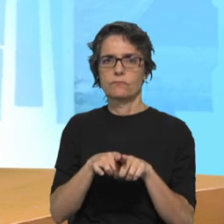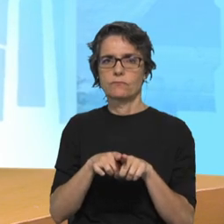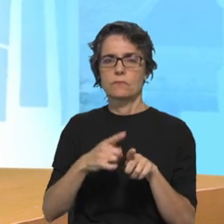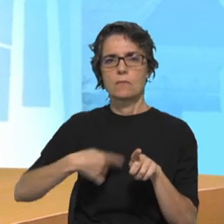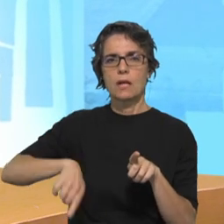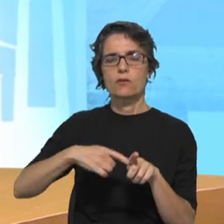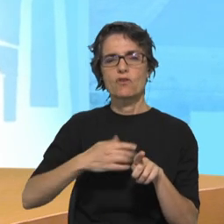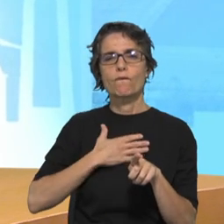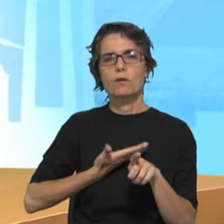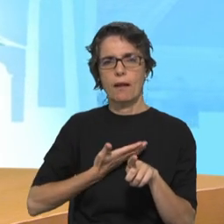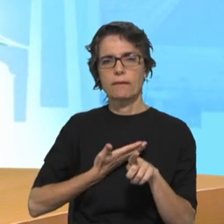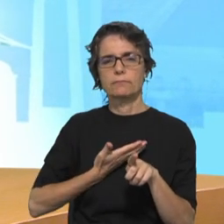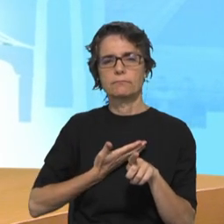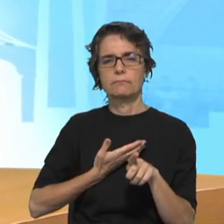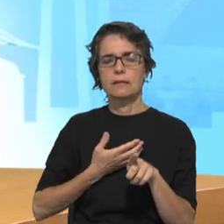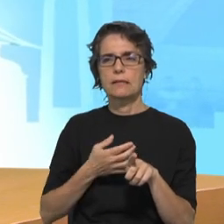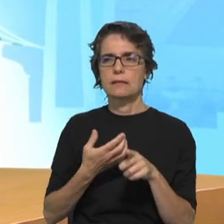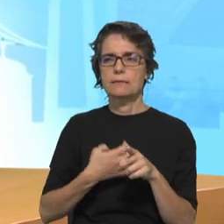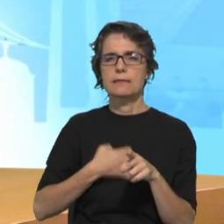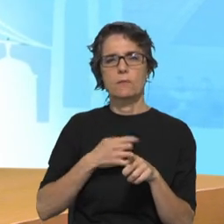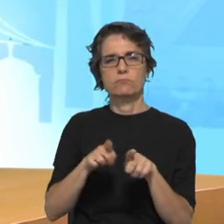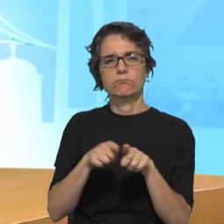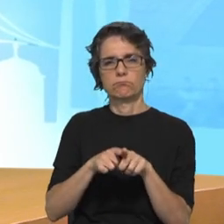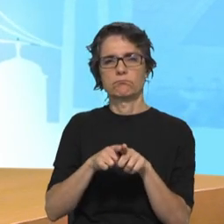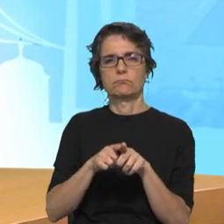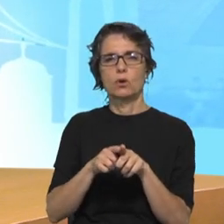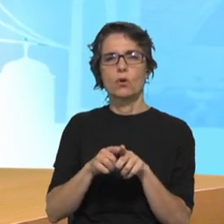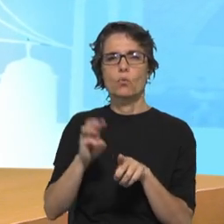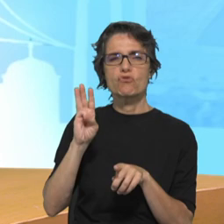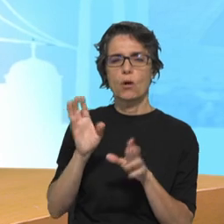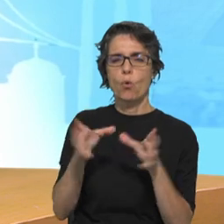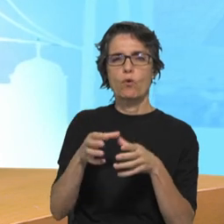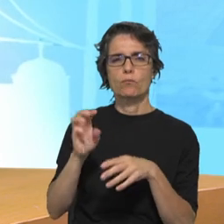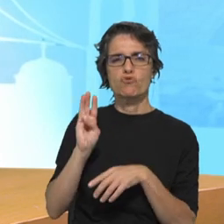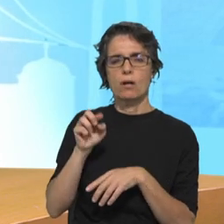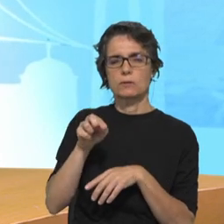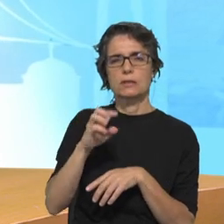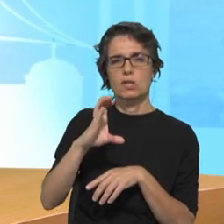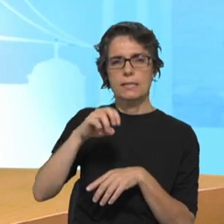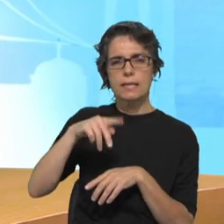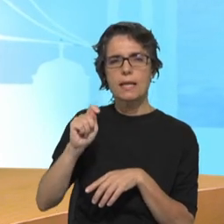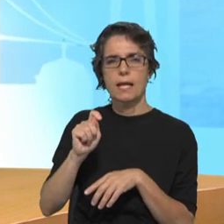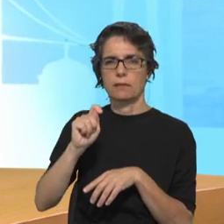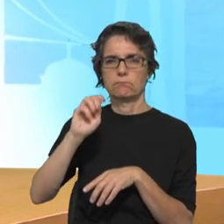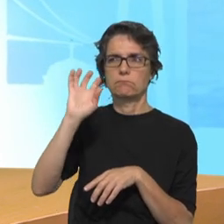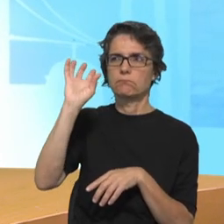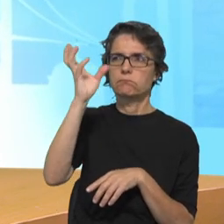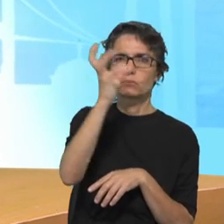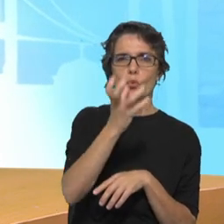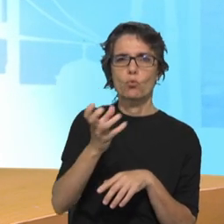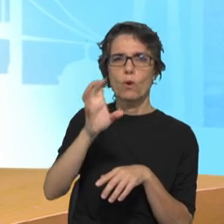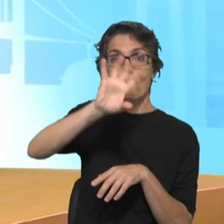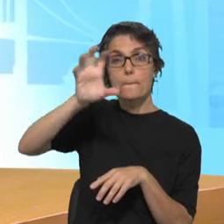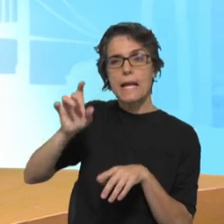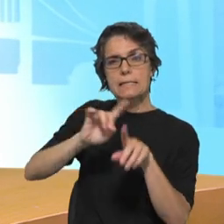com esta fraternidade escotista mundial, onde há gente de todos os credos, de todas as culturas, de todas as